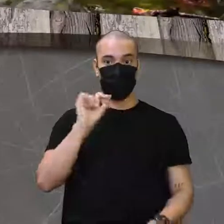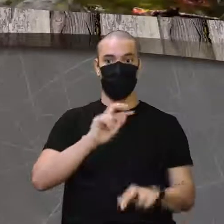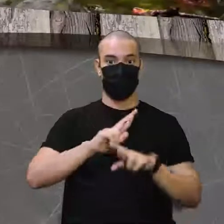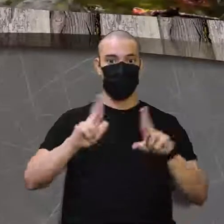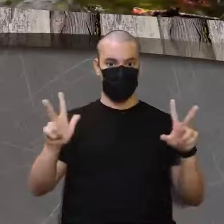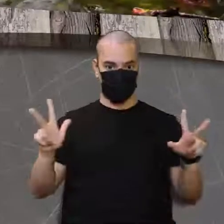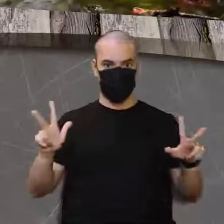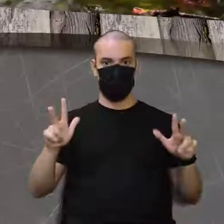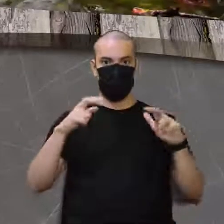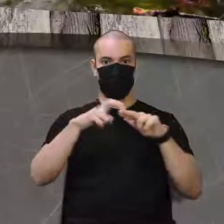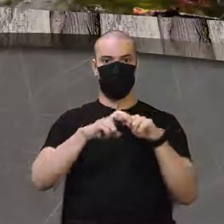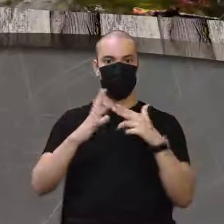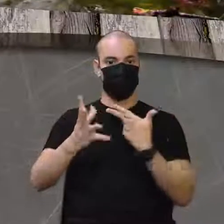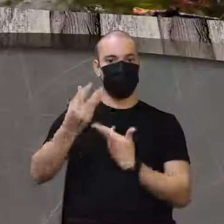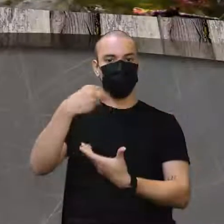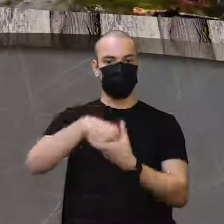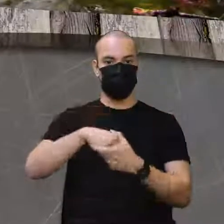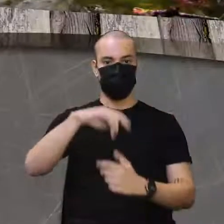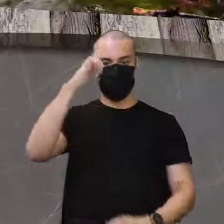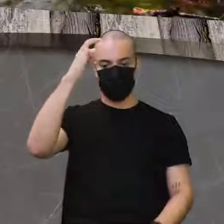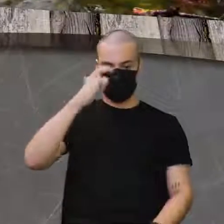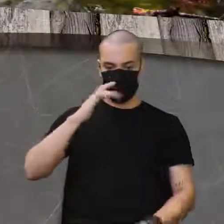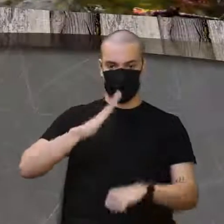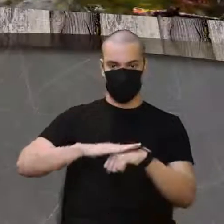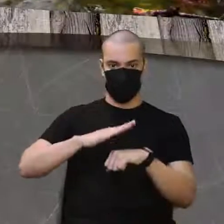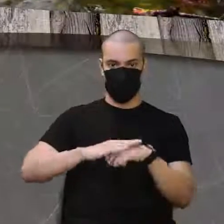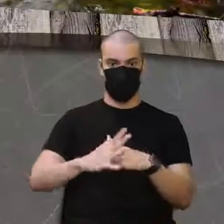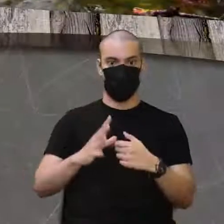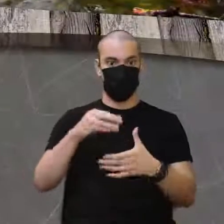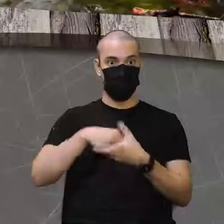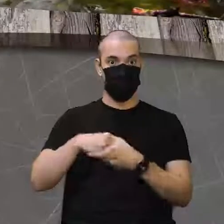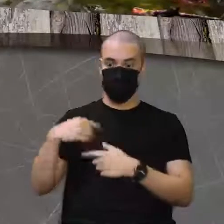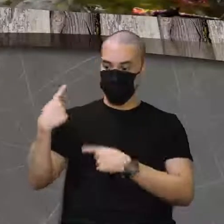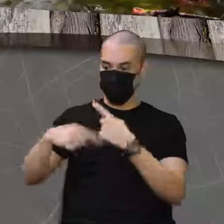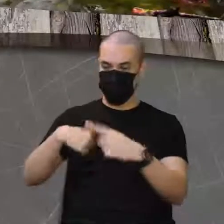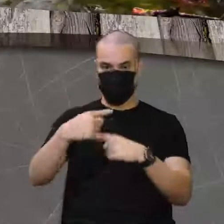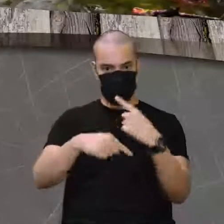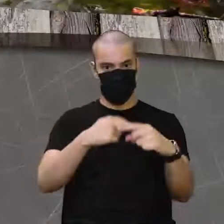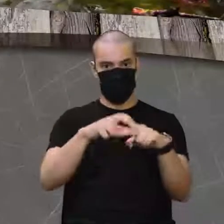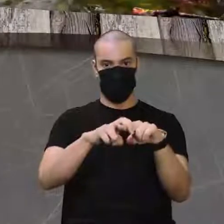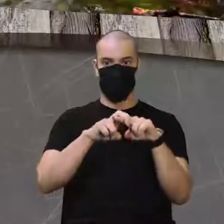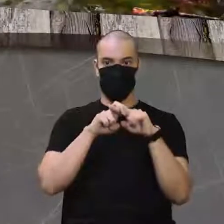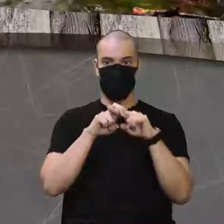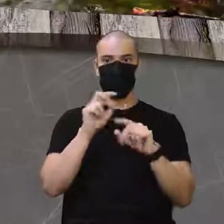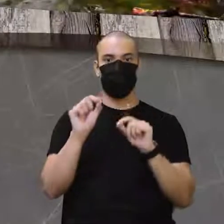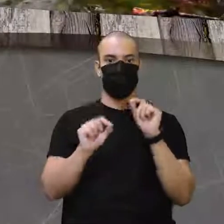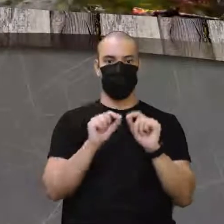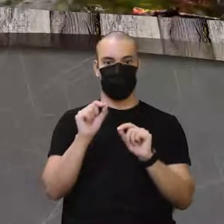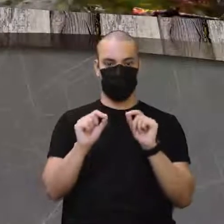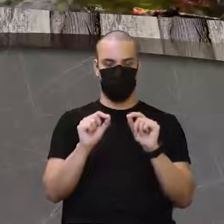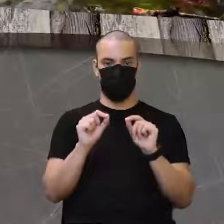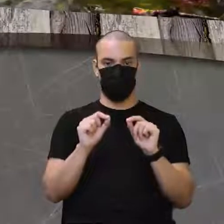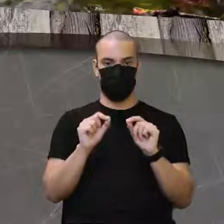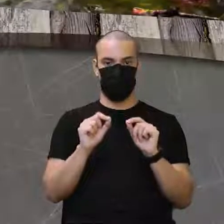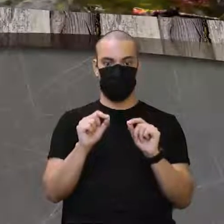diferenças, né, nos indivíduos dentro da geração. E essa transferência, essa diferenciação,